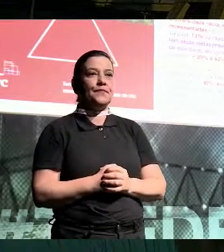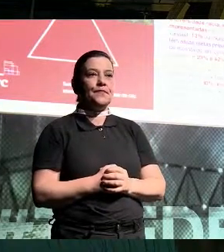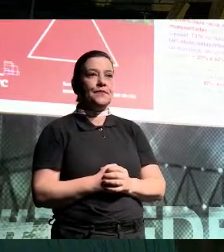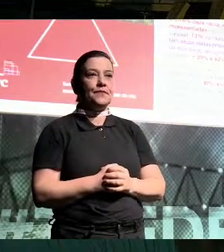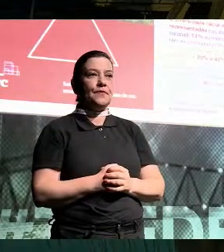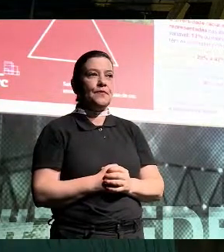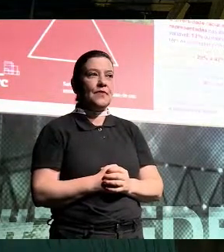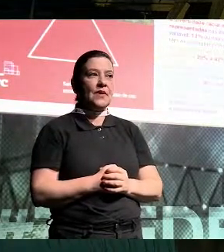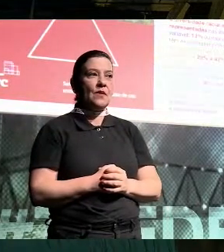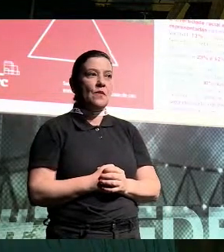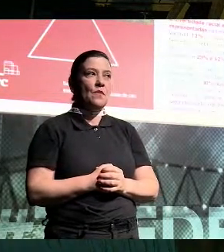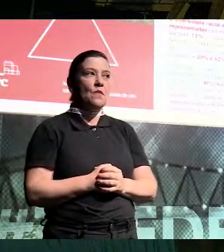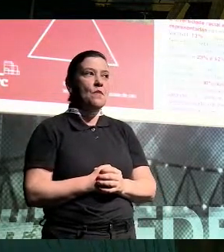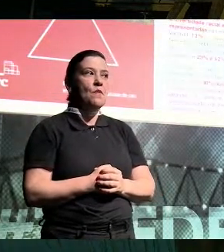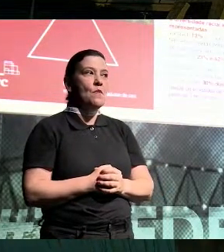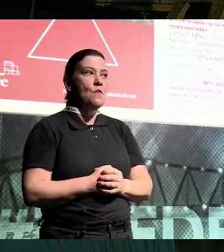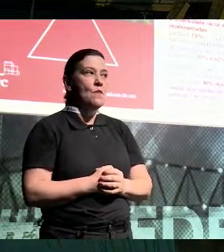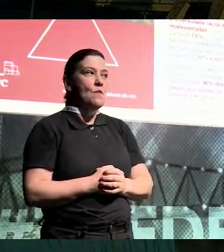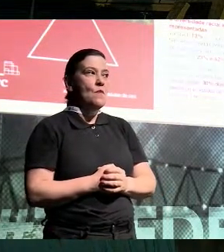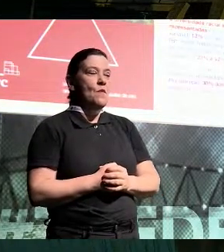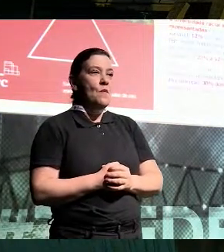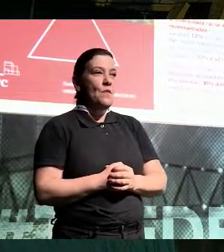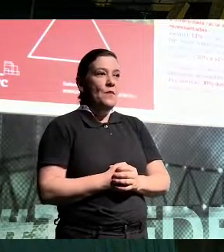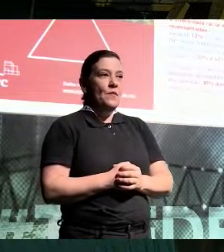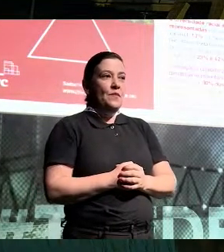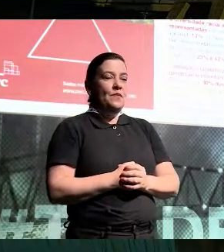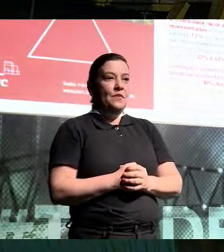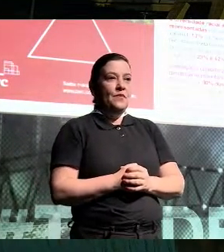Acho que subiu. Alô?